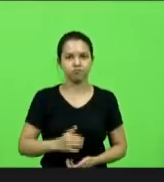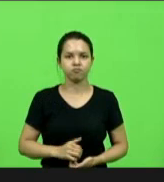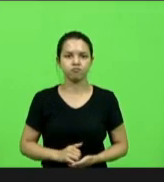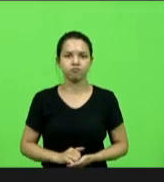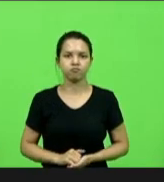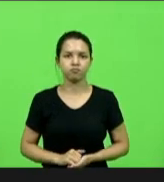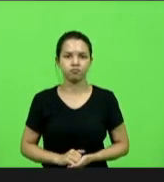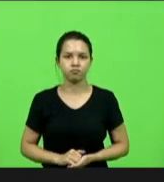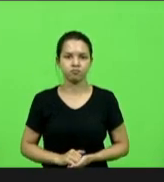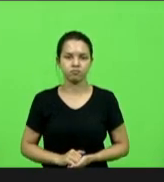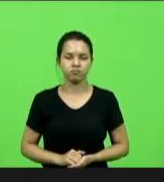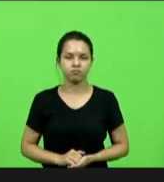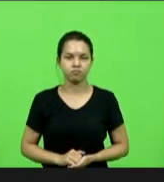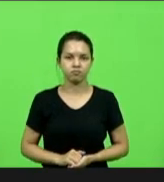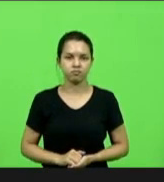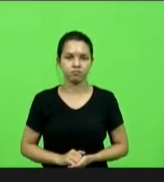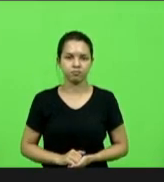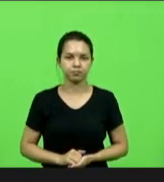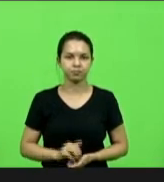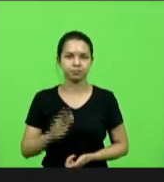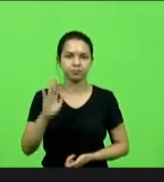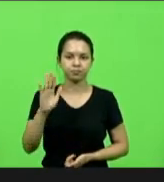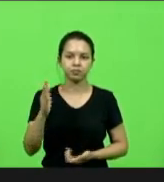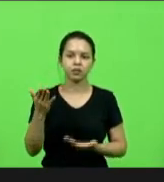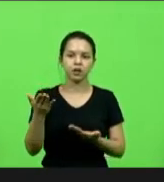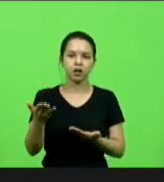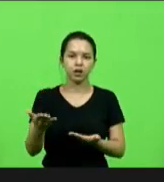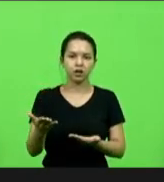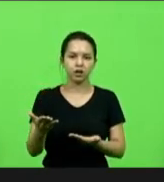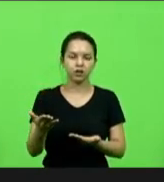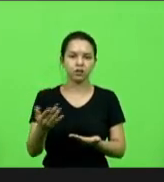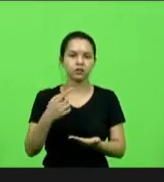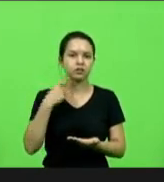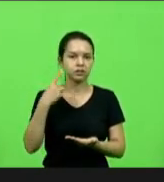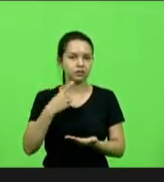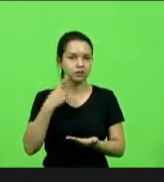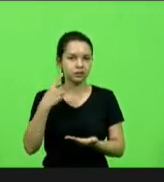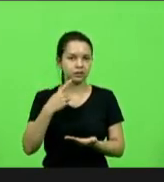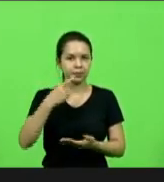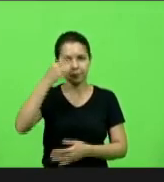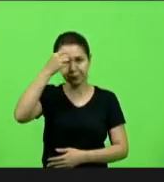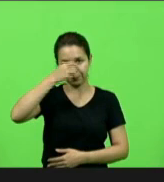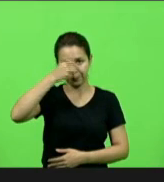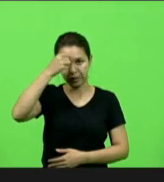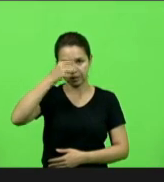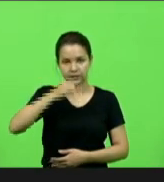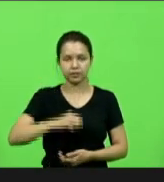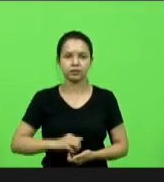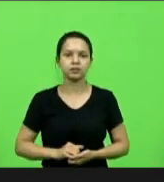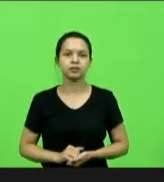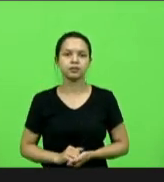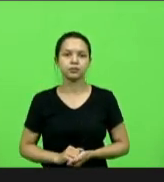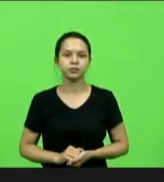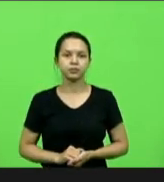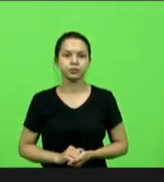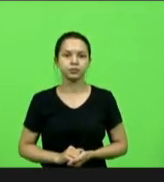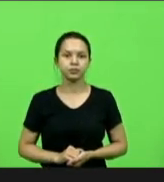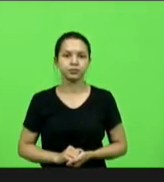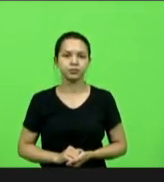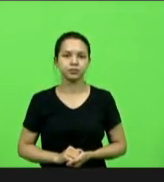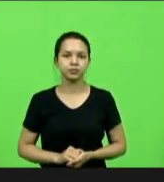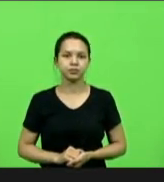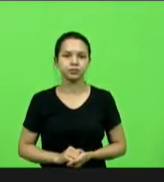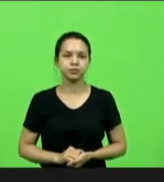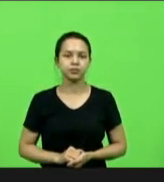Pela ordem, senhor presidente. Pela ordem, deputado Maurício Scudillac. Senhor